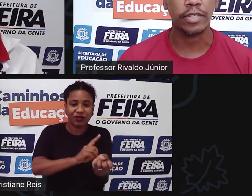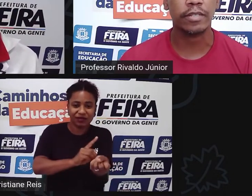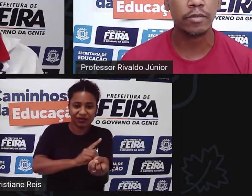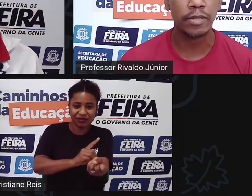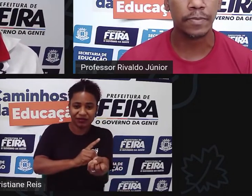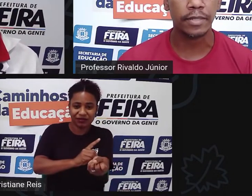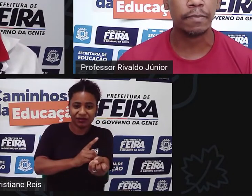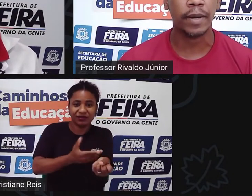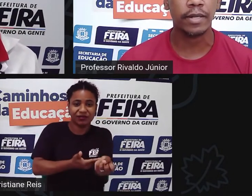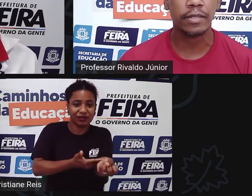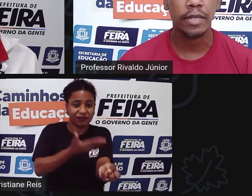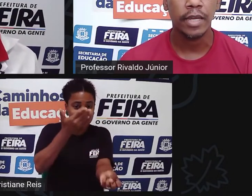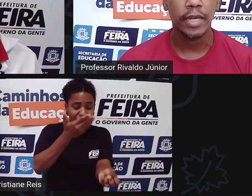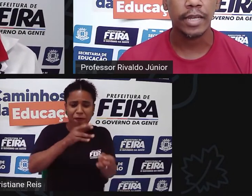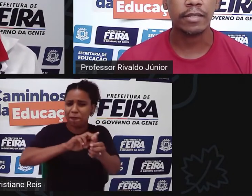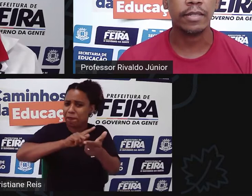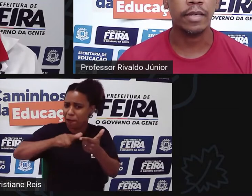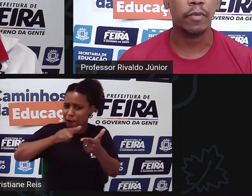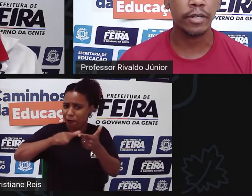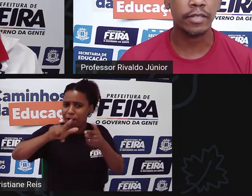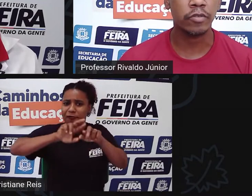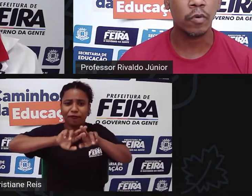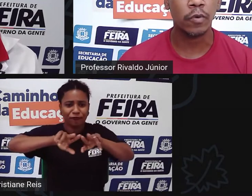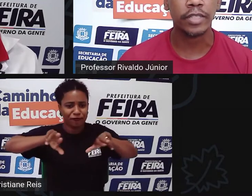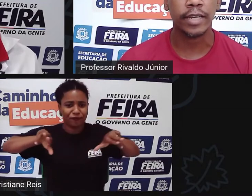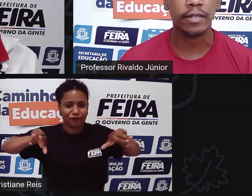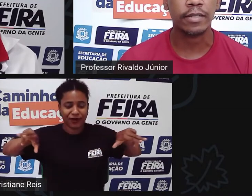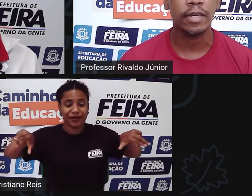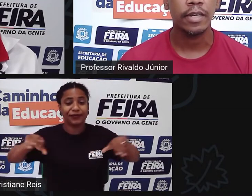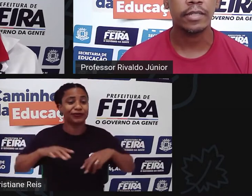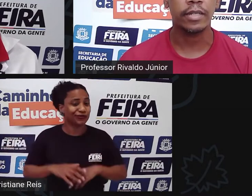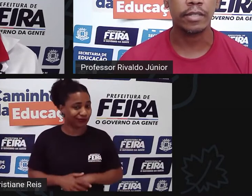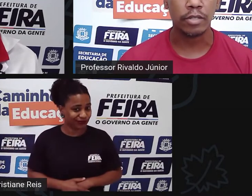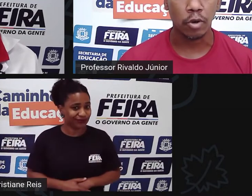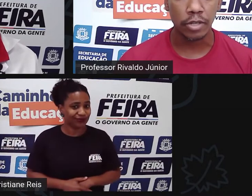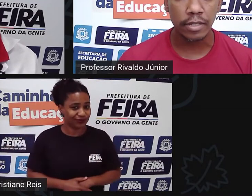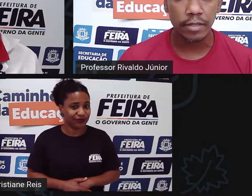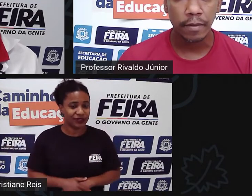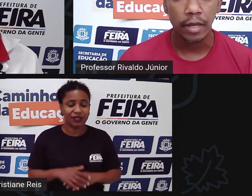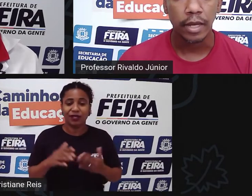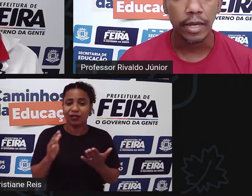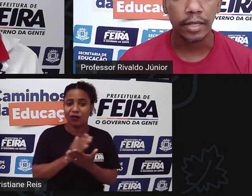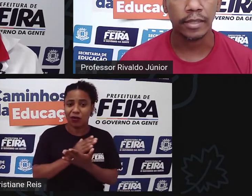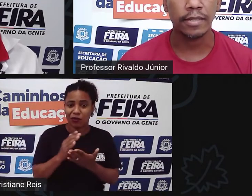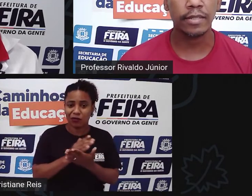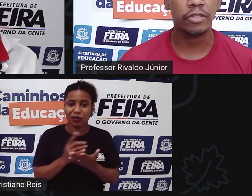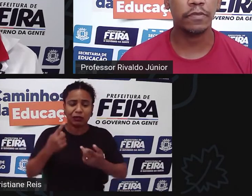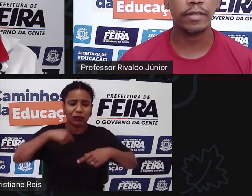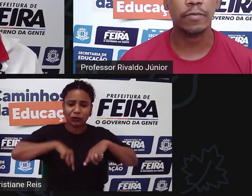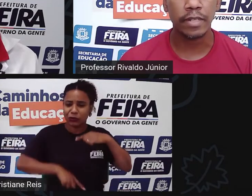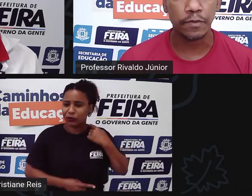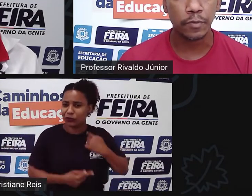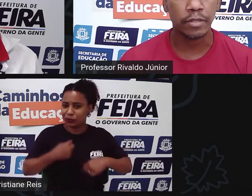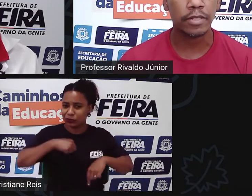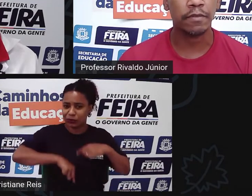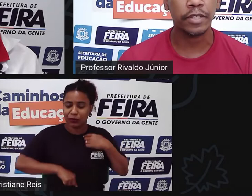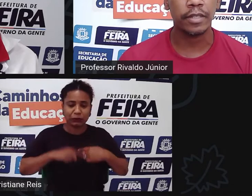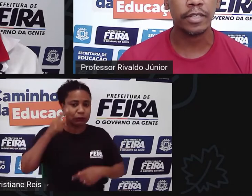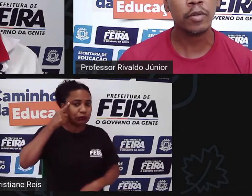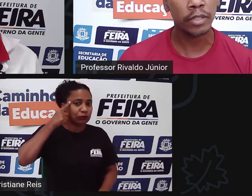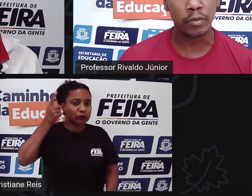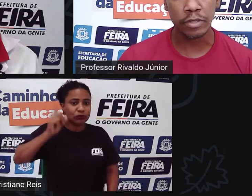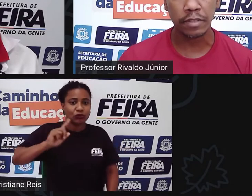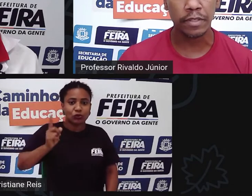questões. Essas são as principais e assim, embora sejam algumas delas silenciosas, trazem diversos benefícios para a nossa